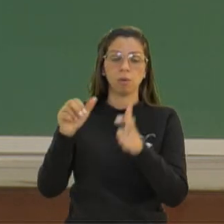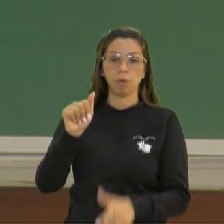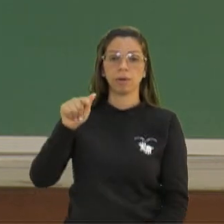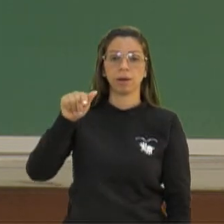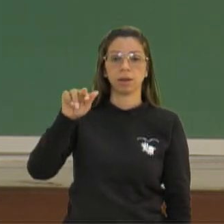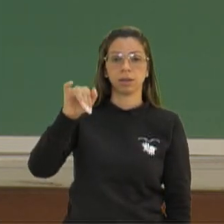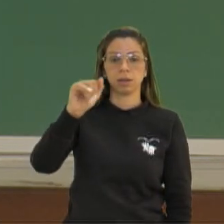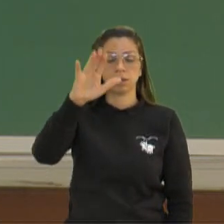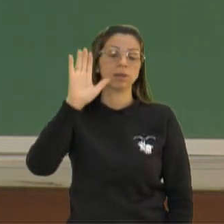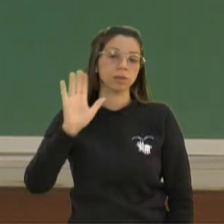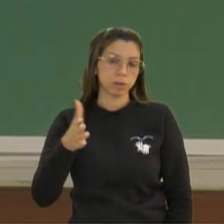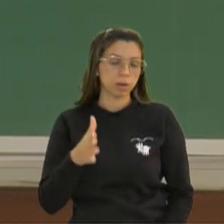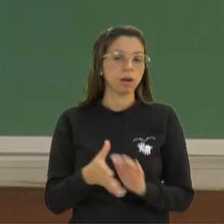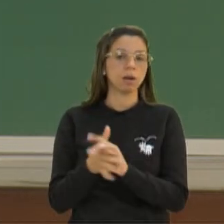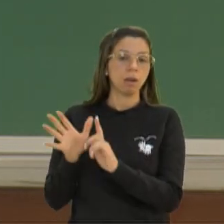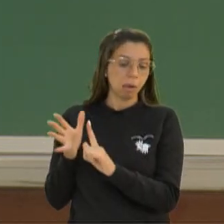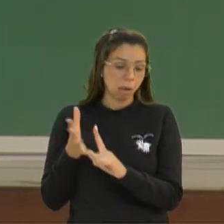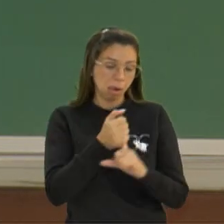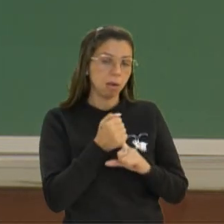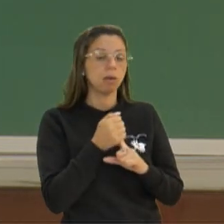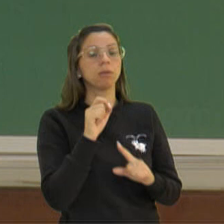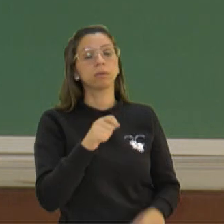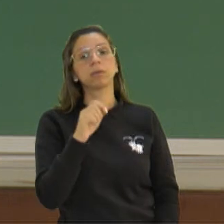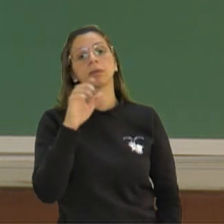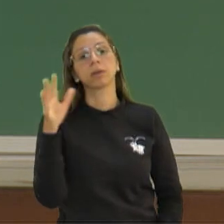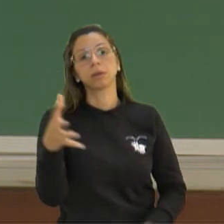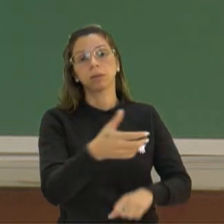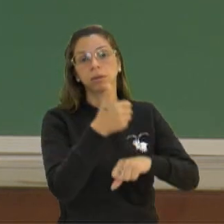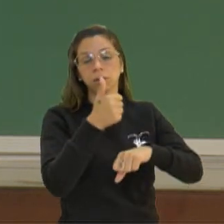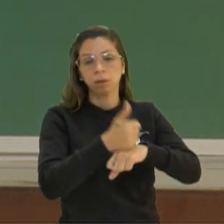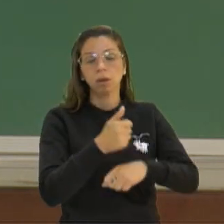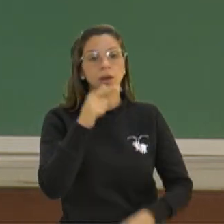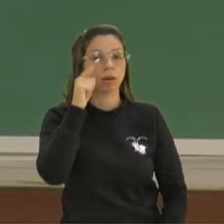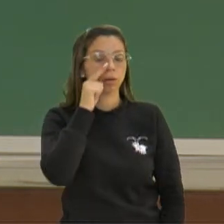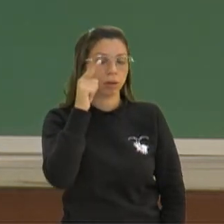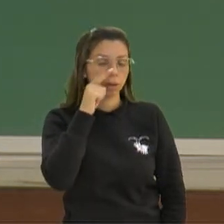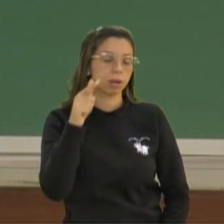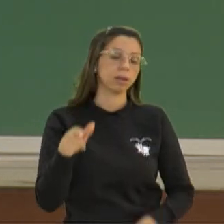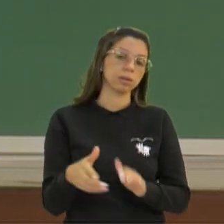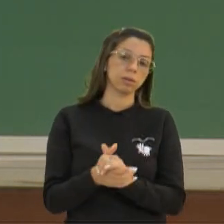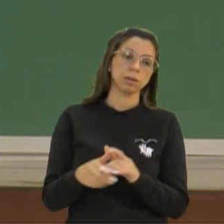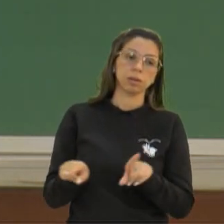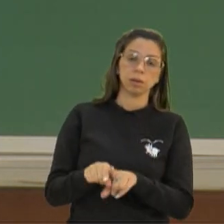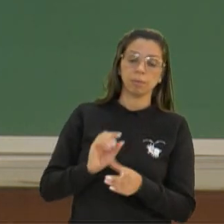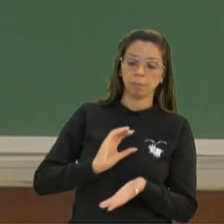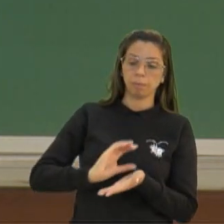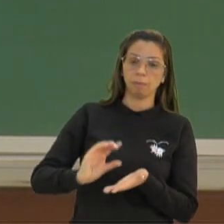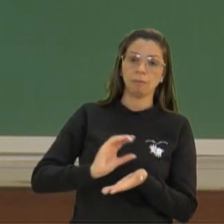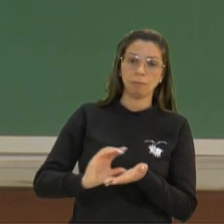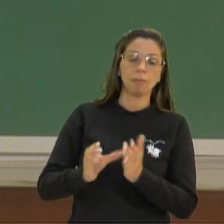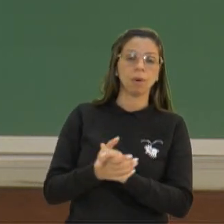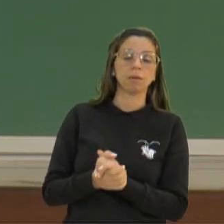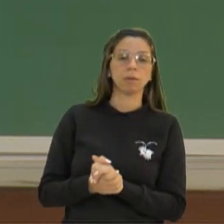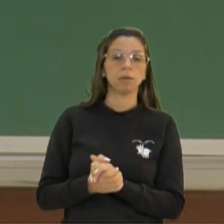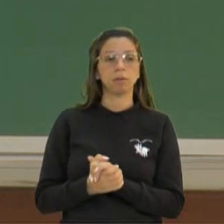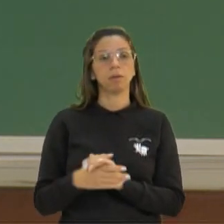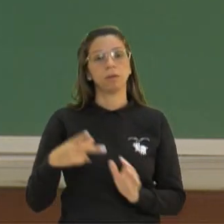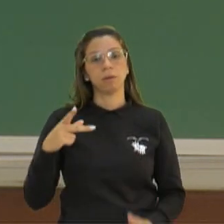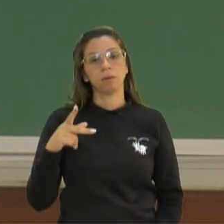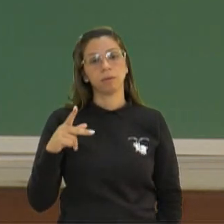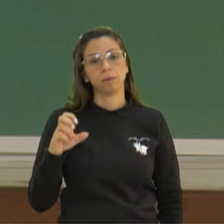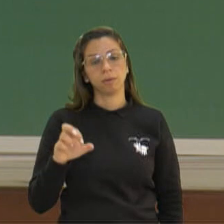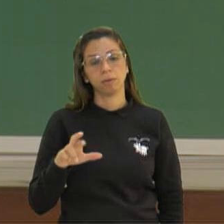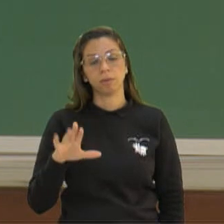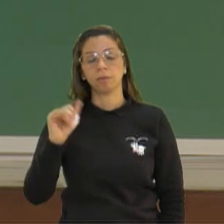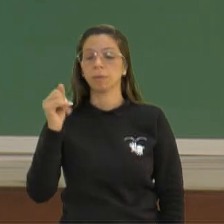e ainda investiu contra os persas, que estavam enfraquecidos já, por causa dessa dominação, da dificuldade de